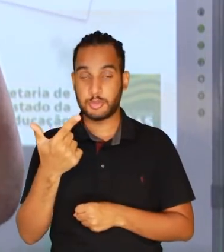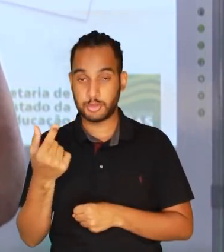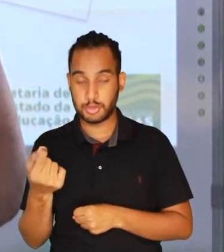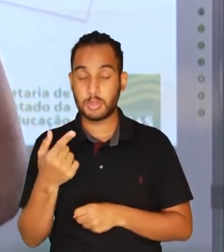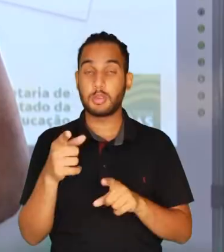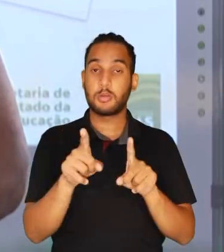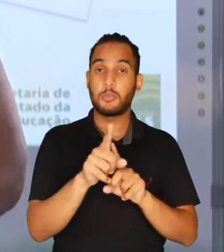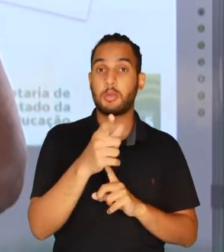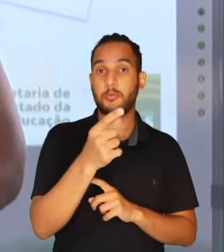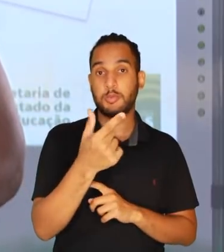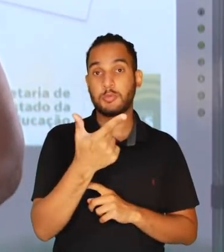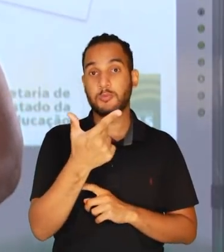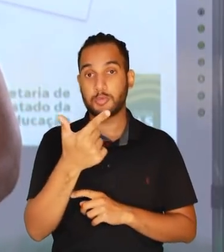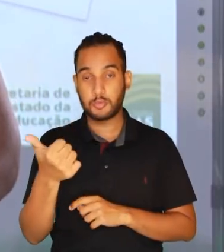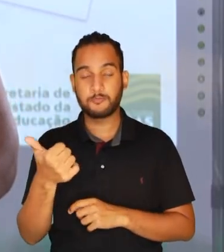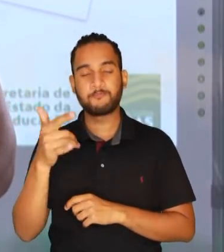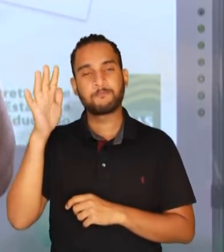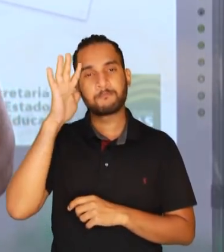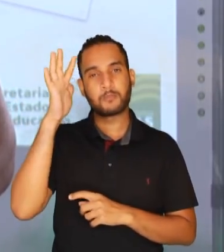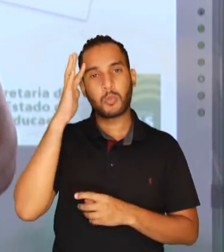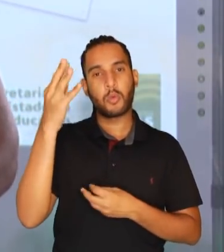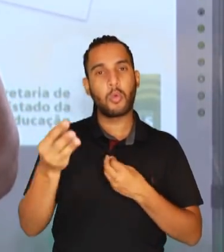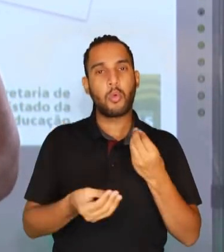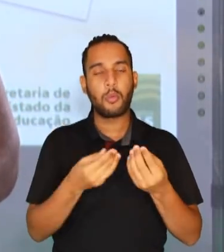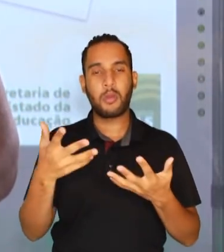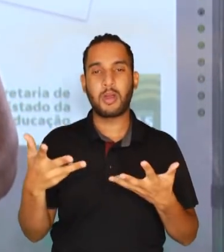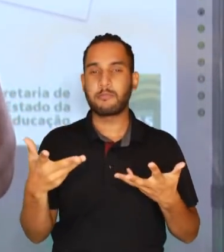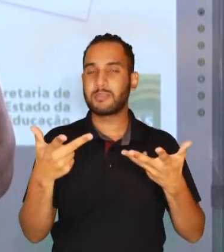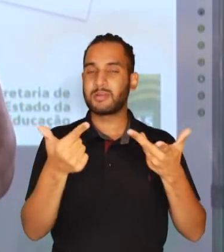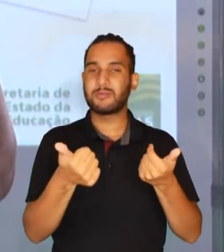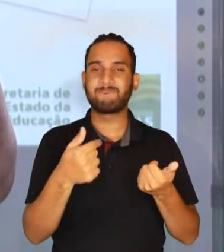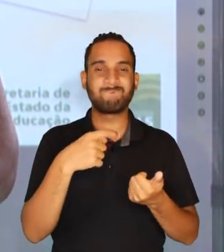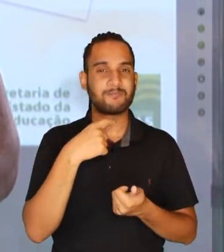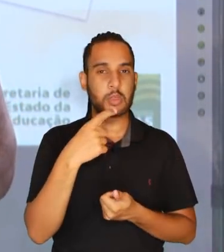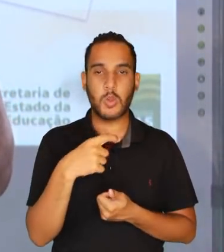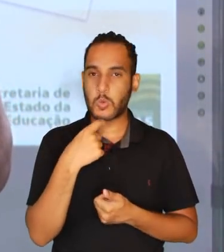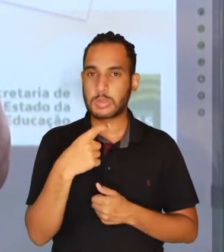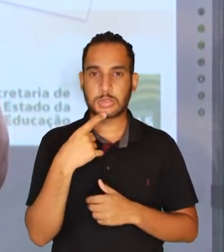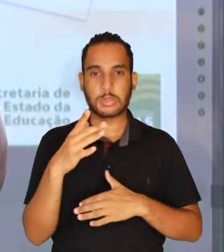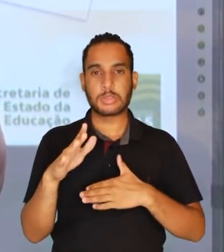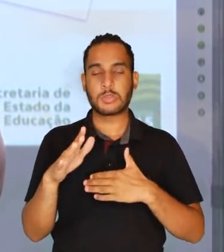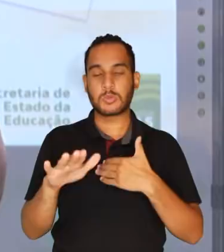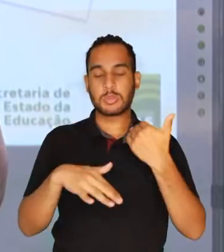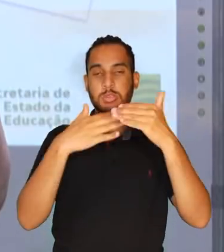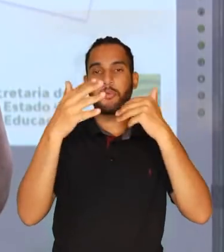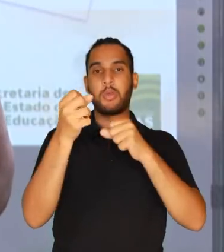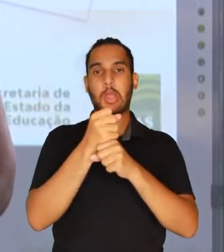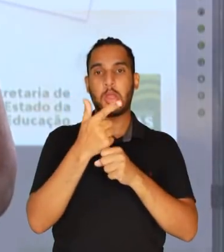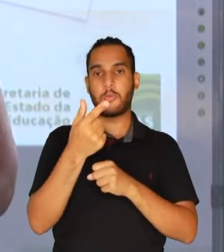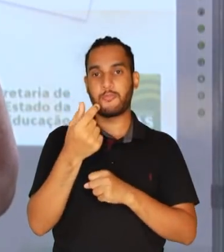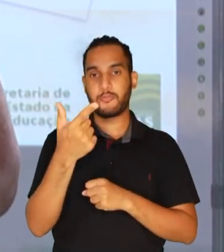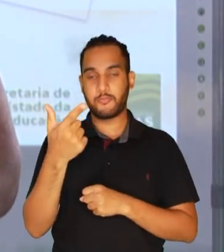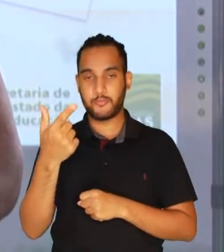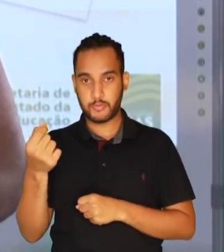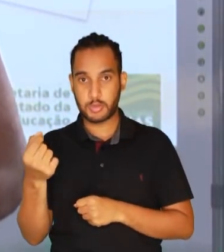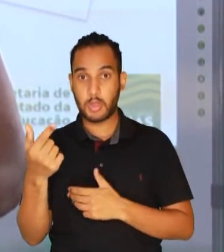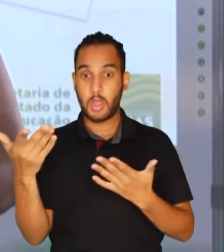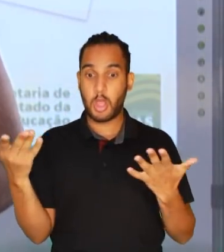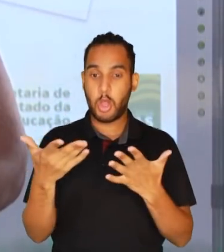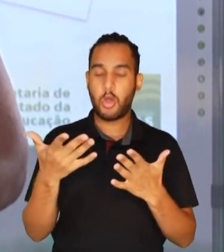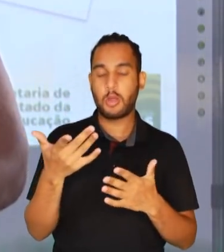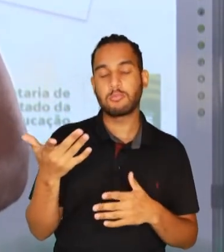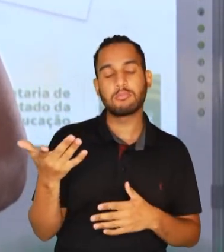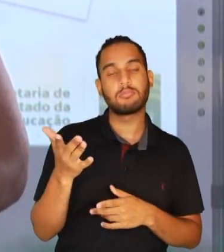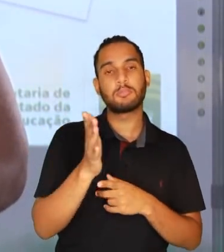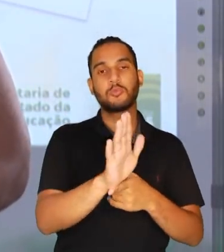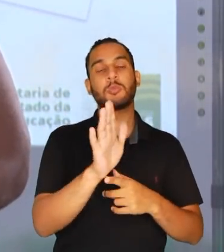-2021, pensando na recuperação das habilidades que não foram desenvolvidas no ano de 2020 e na